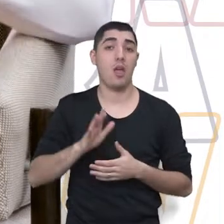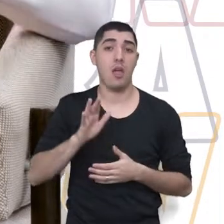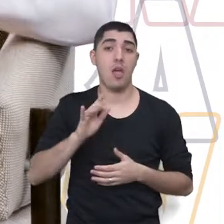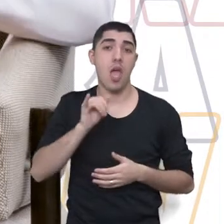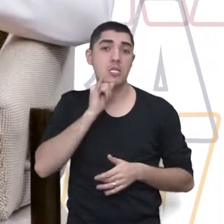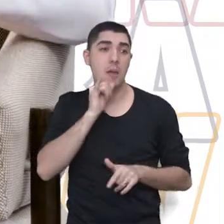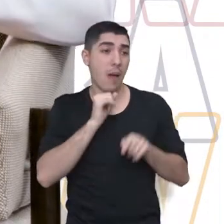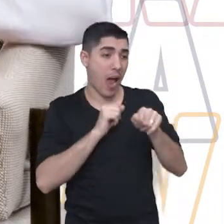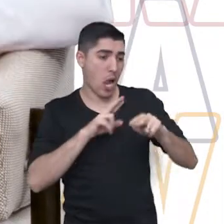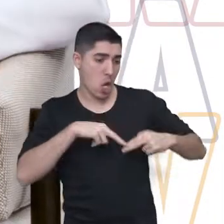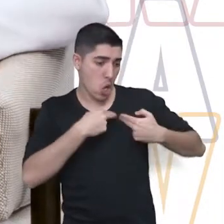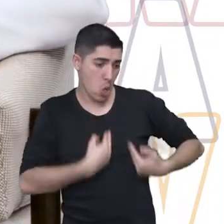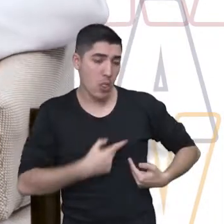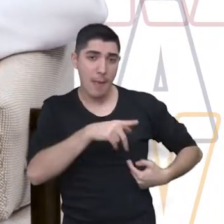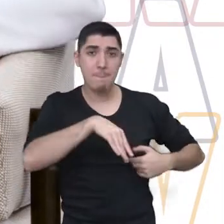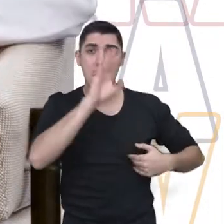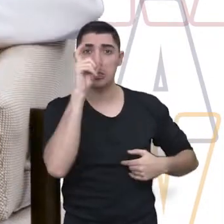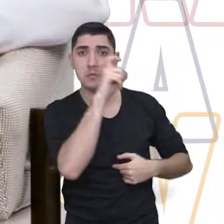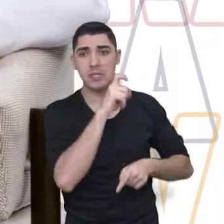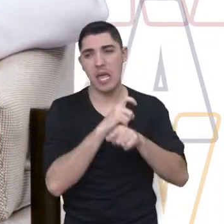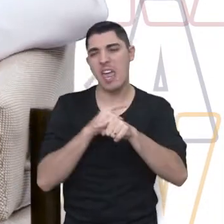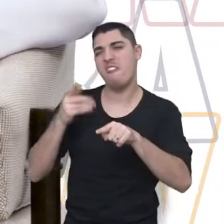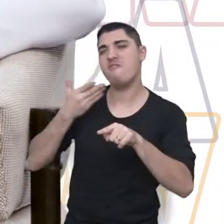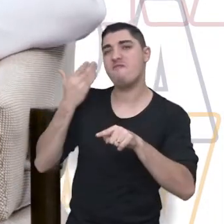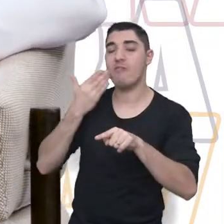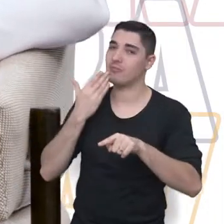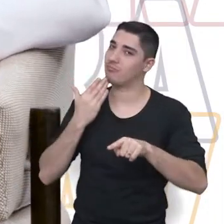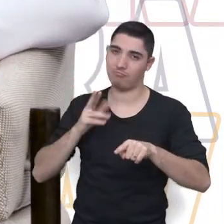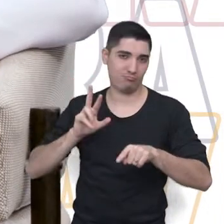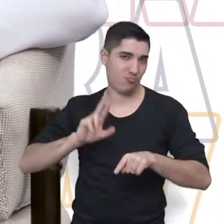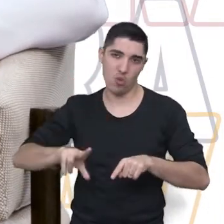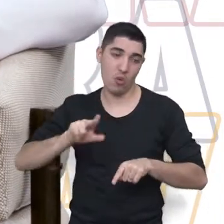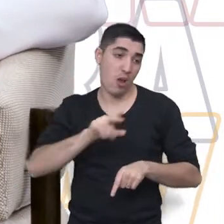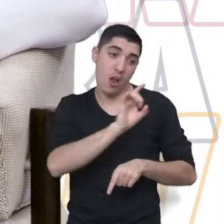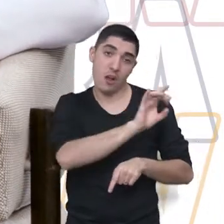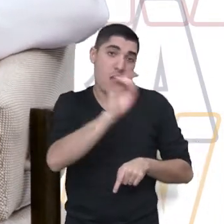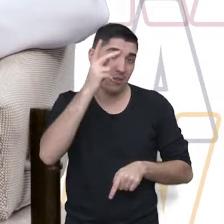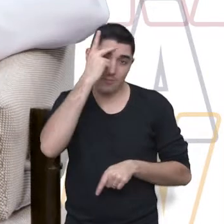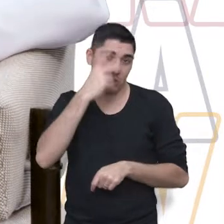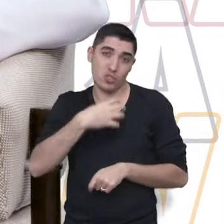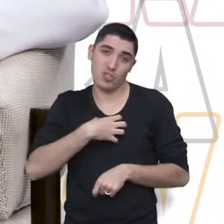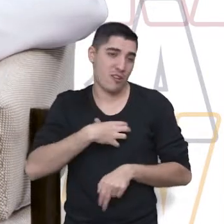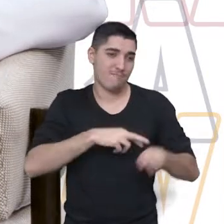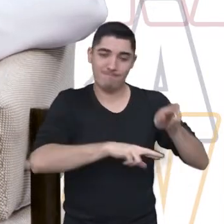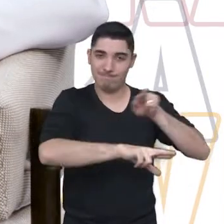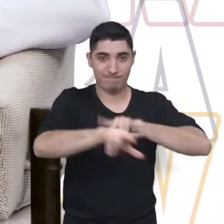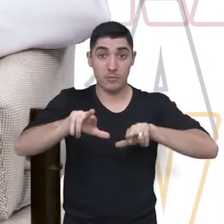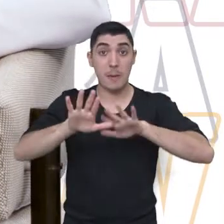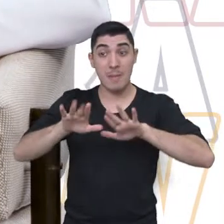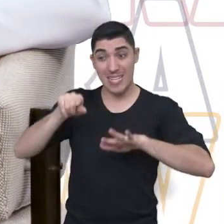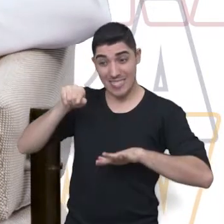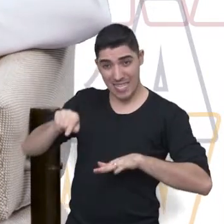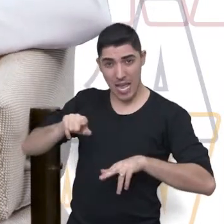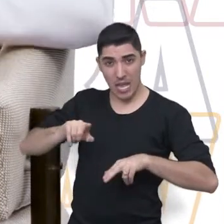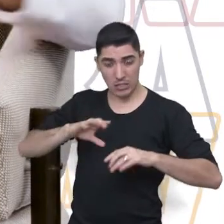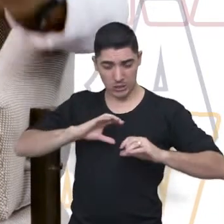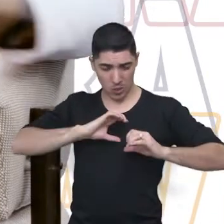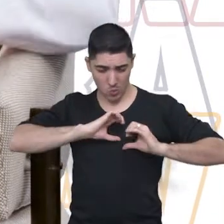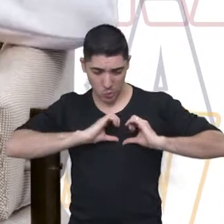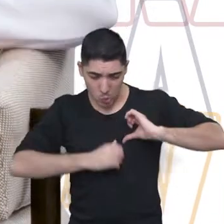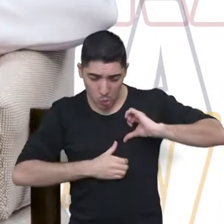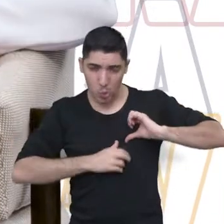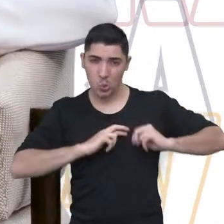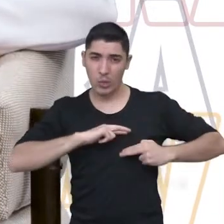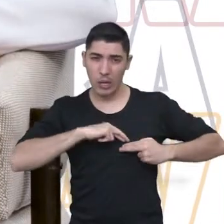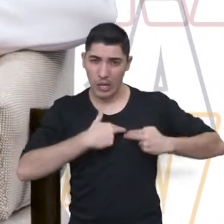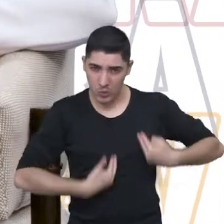olha, para tal luto é mais difícil, né? Mas, assim, quando aquele luto vai realmente me tirar